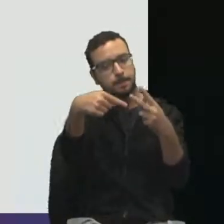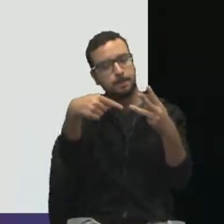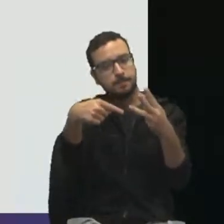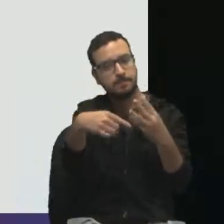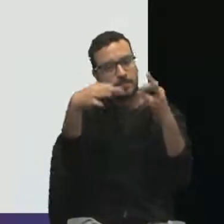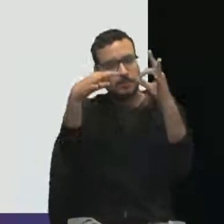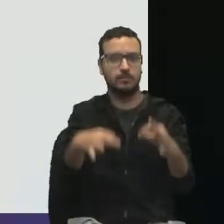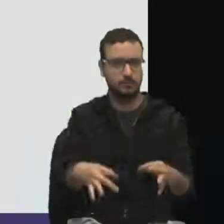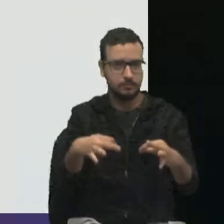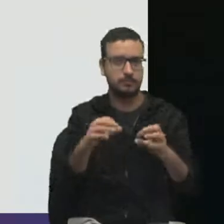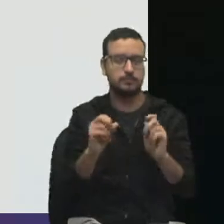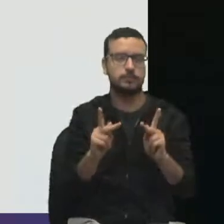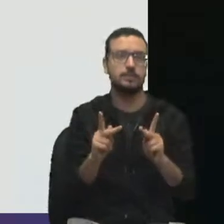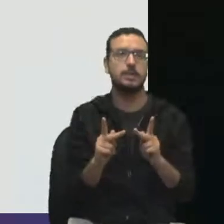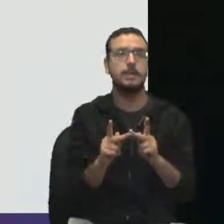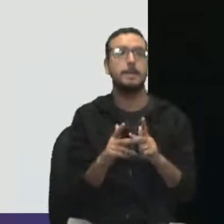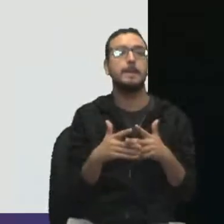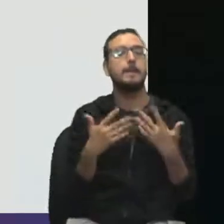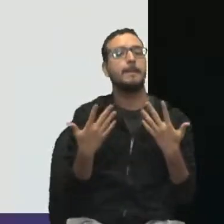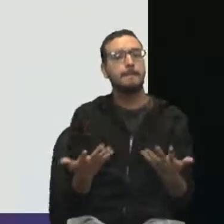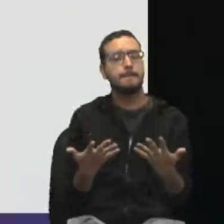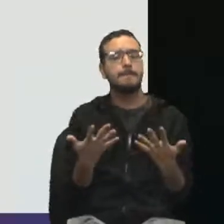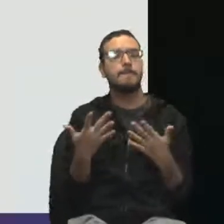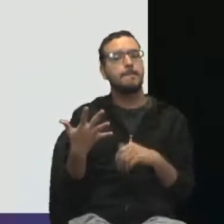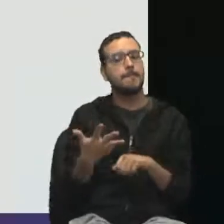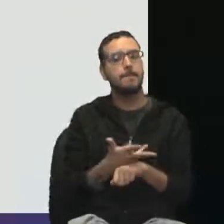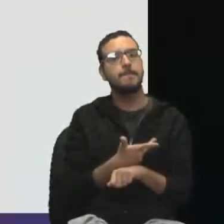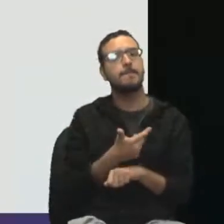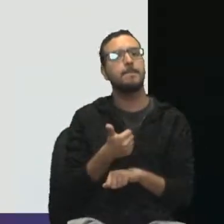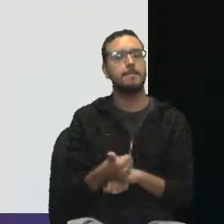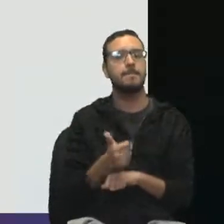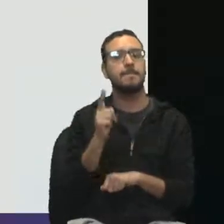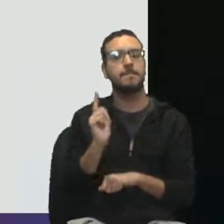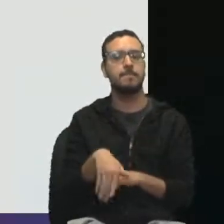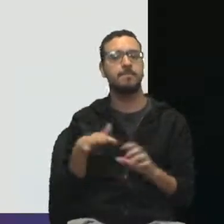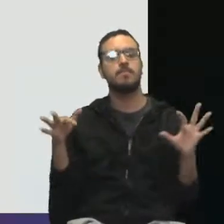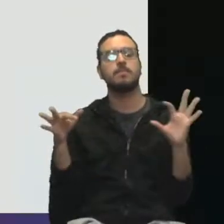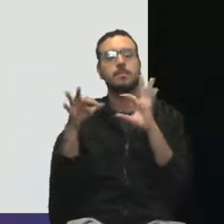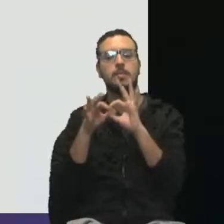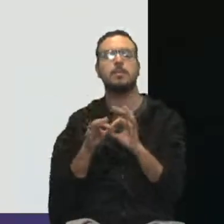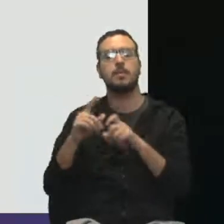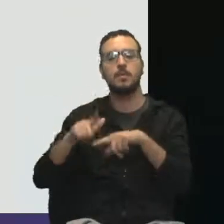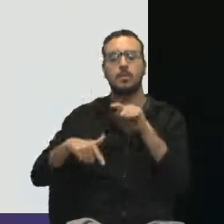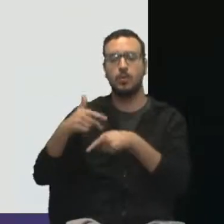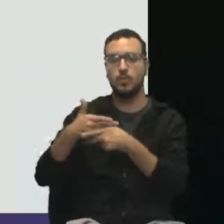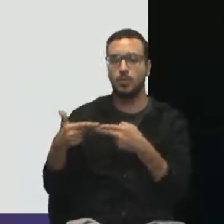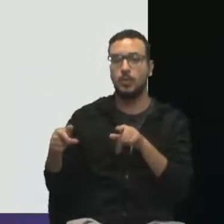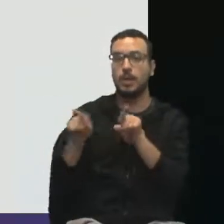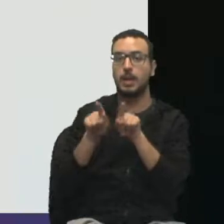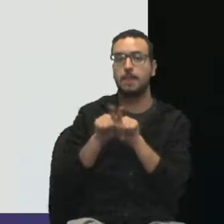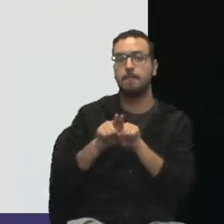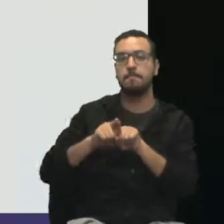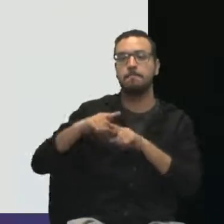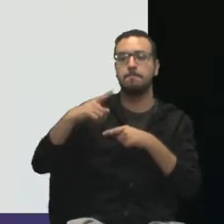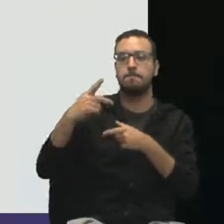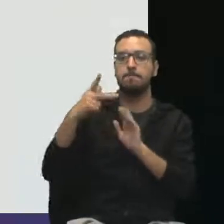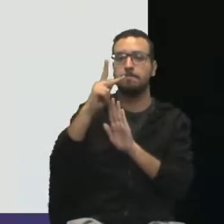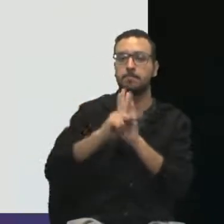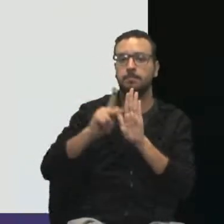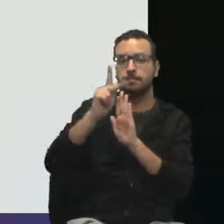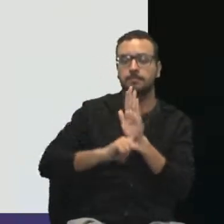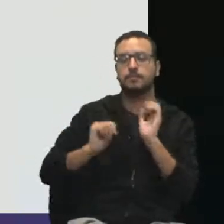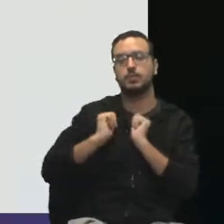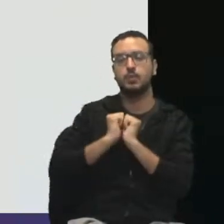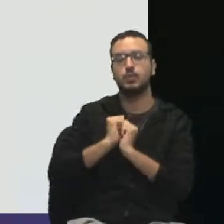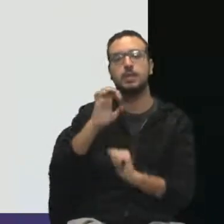utilizações. Ou seja, a qualidade está ligada ao produto e ao projeto através do seu escopo.